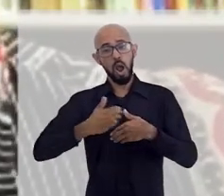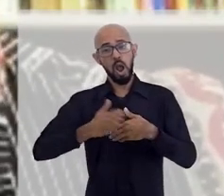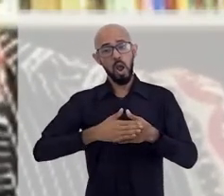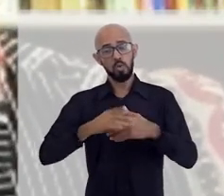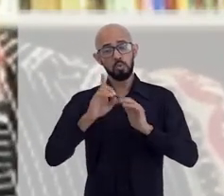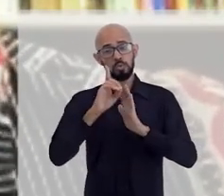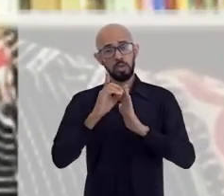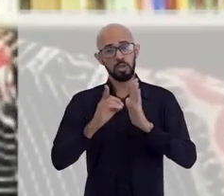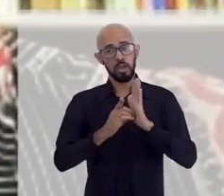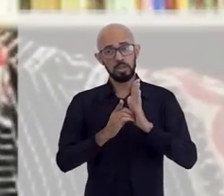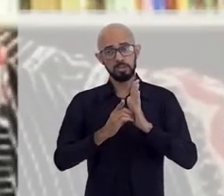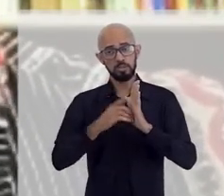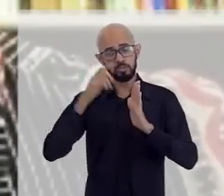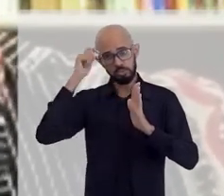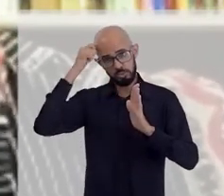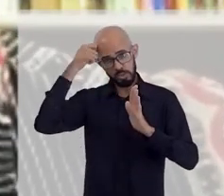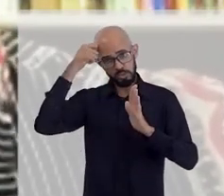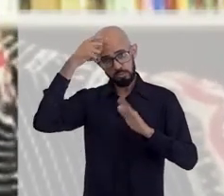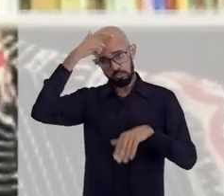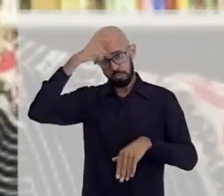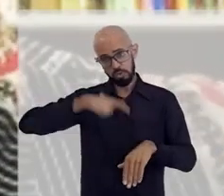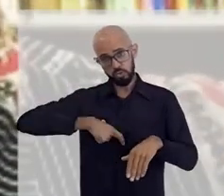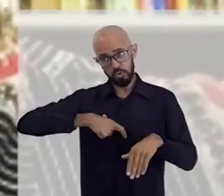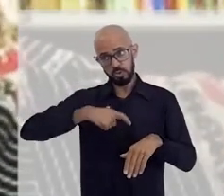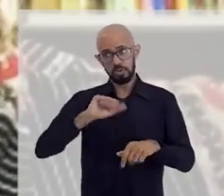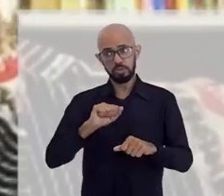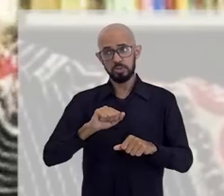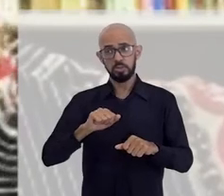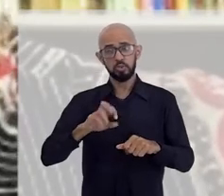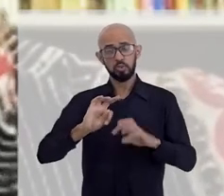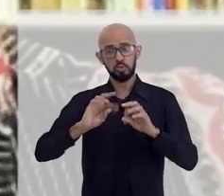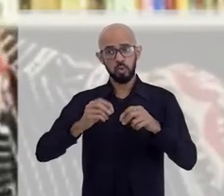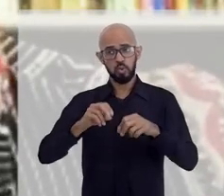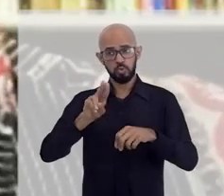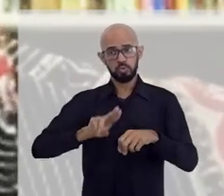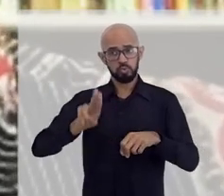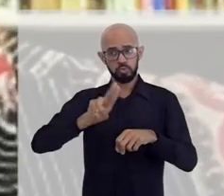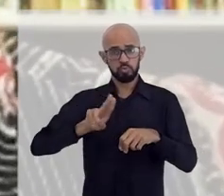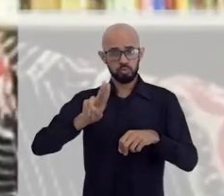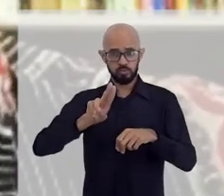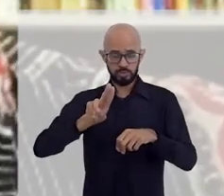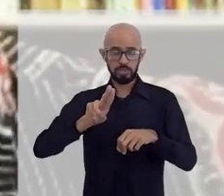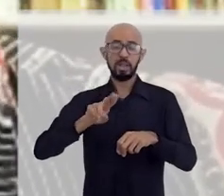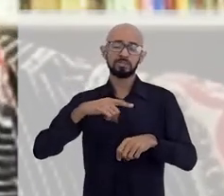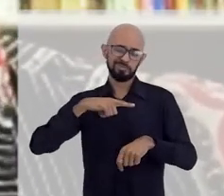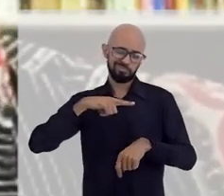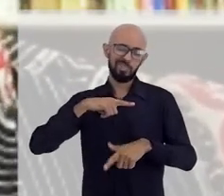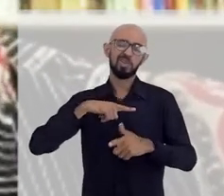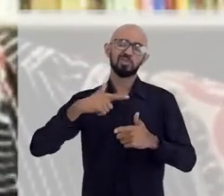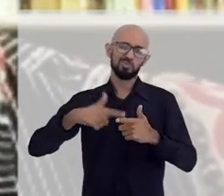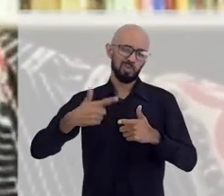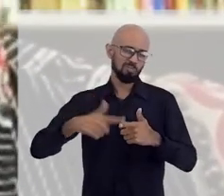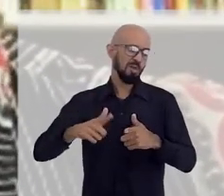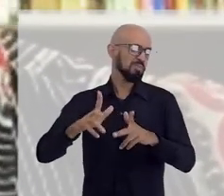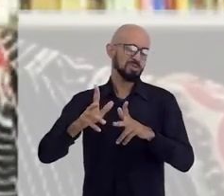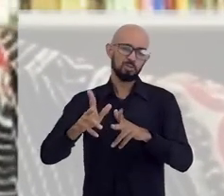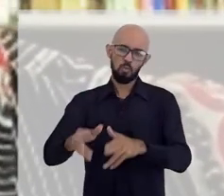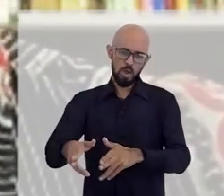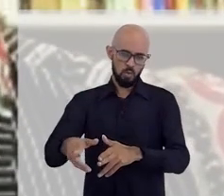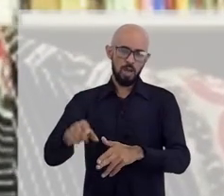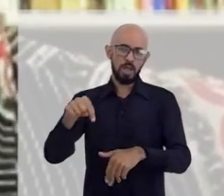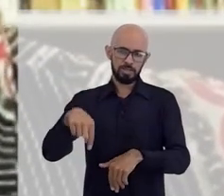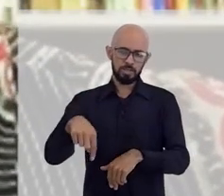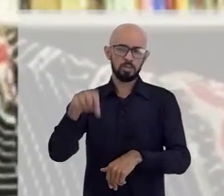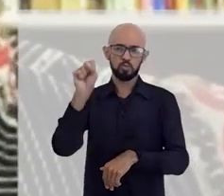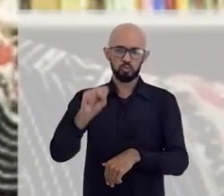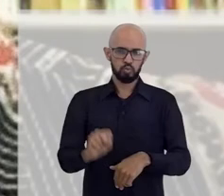negros, de pessoas. Então, todos esses problemas que as universidades hoje enfrentam, nós enfrentamos muito isso aqui também, na Universidade Federal do Sul da Bahia.